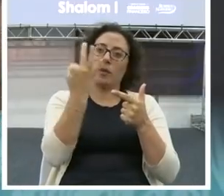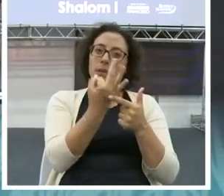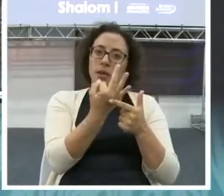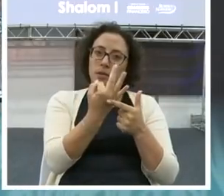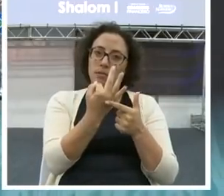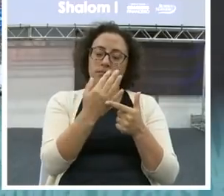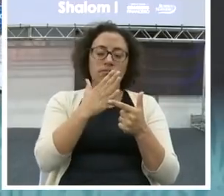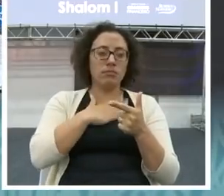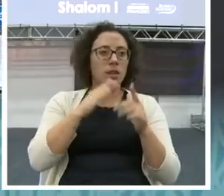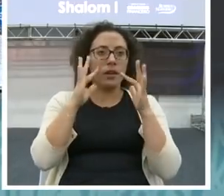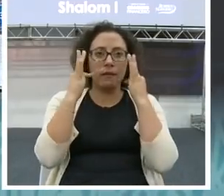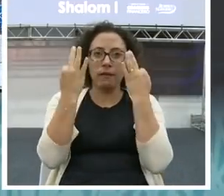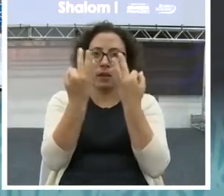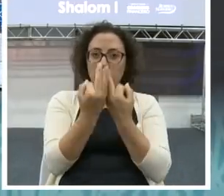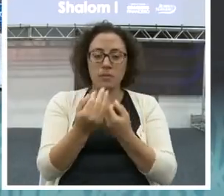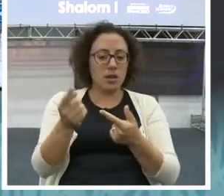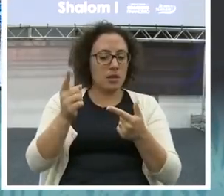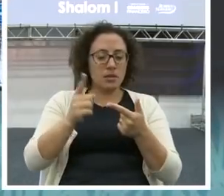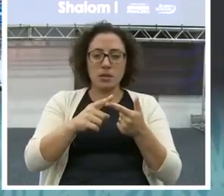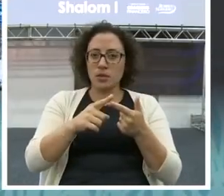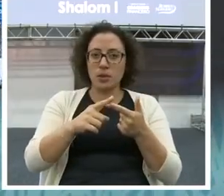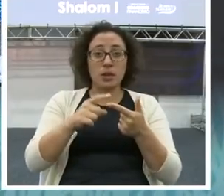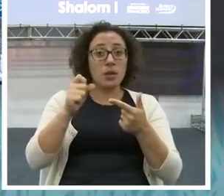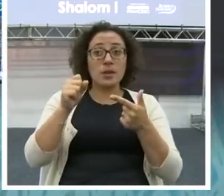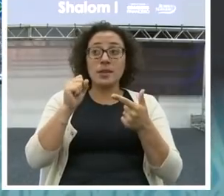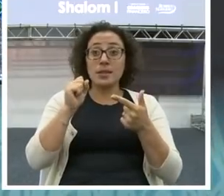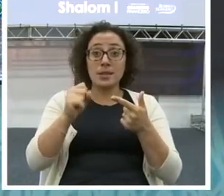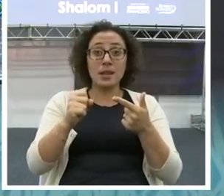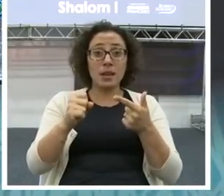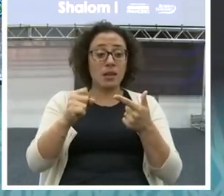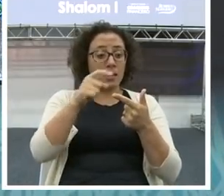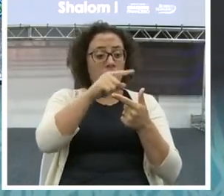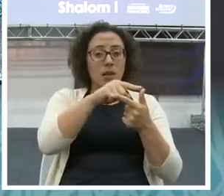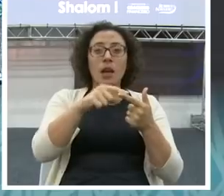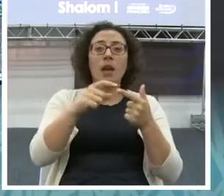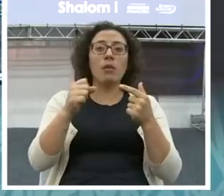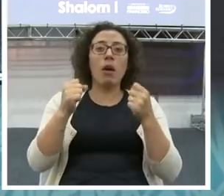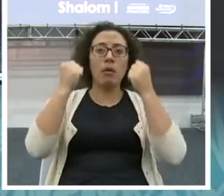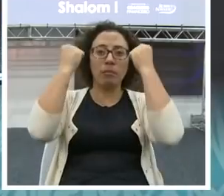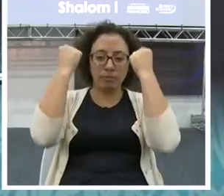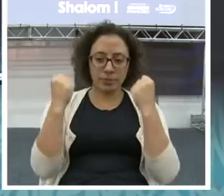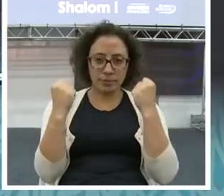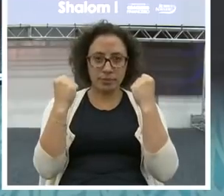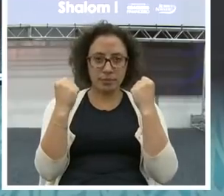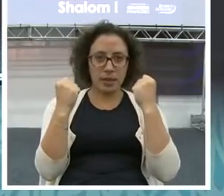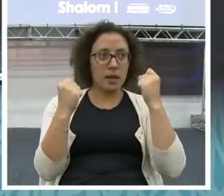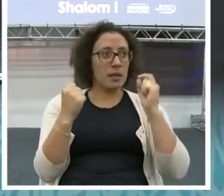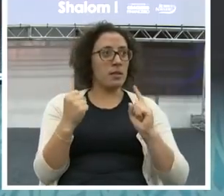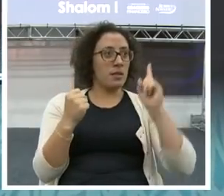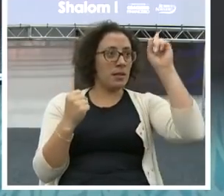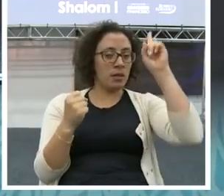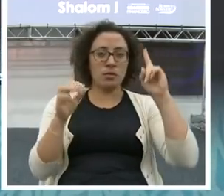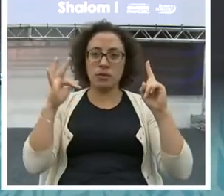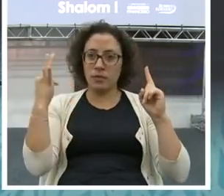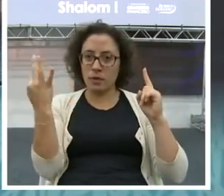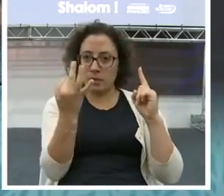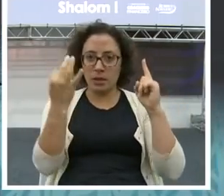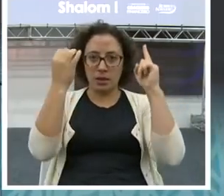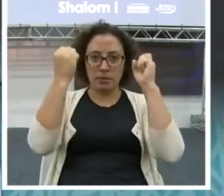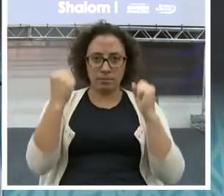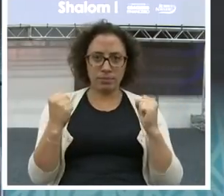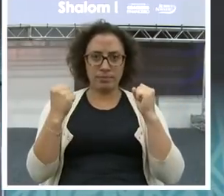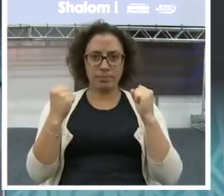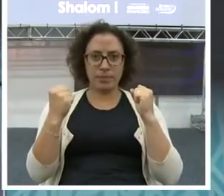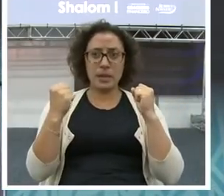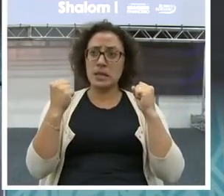Então, se eu perder esses dois pilares, nenhum dinheiro do mundo vai sustentar e vai fazer sentido. Então,